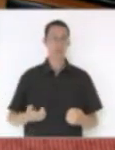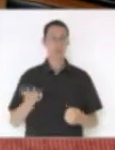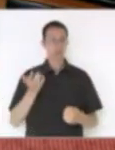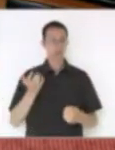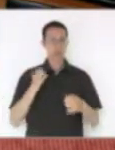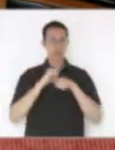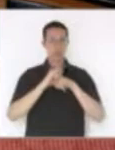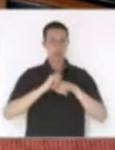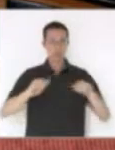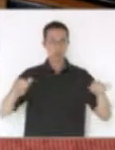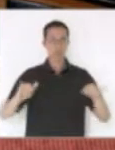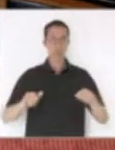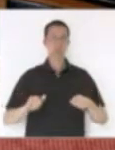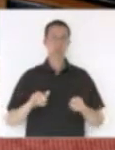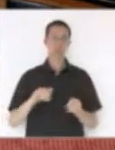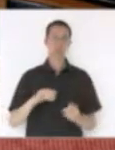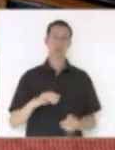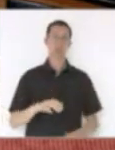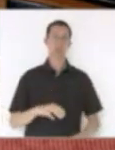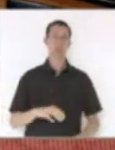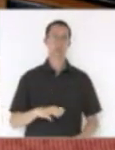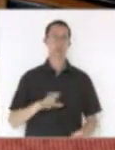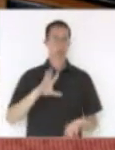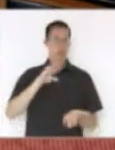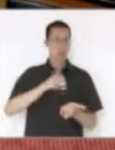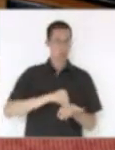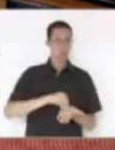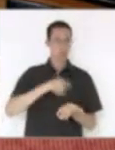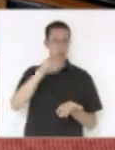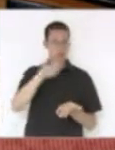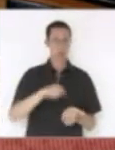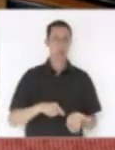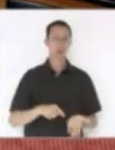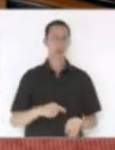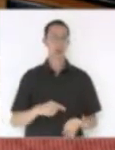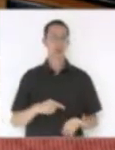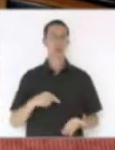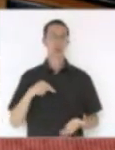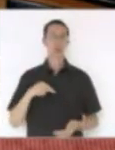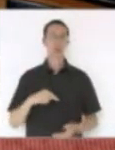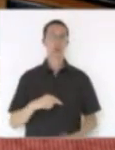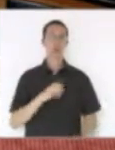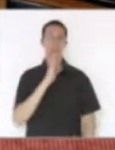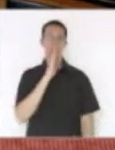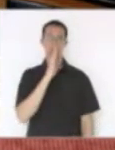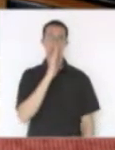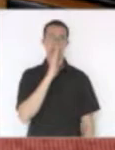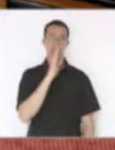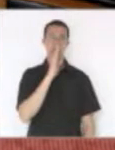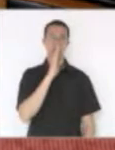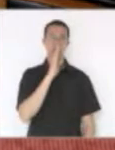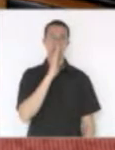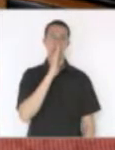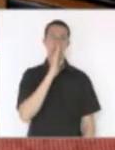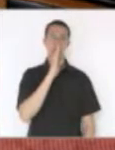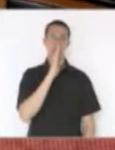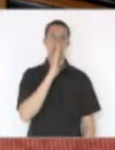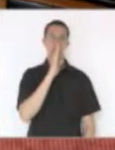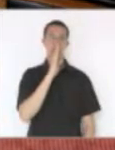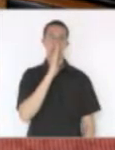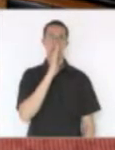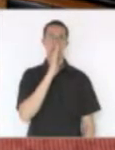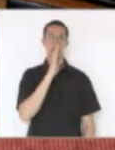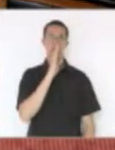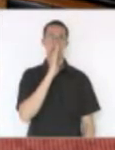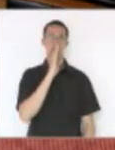esse registro aqui para que nós possamos. Vamos ao governo, vamos à secretaria, mas quando chegar nesse momento de 16 horas,